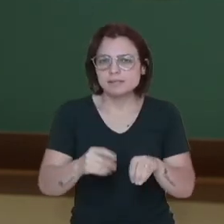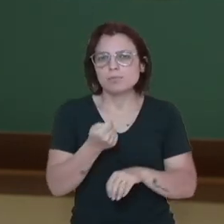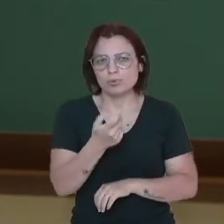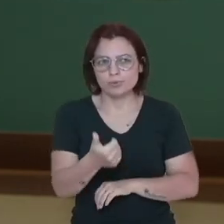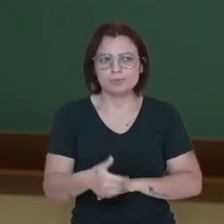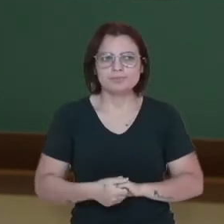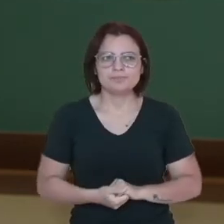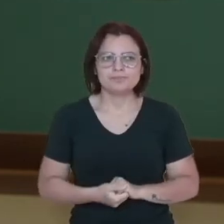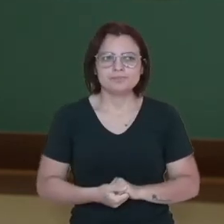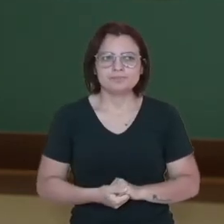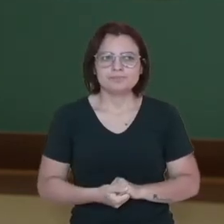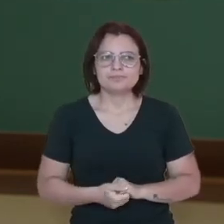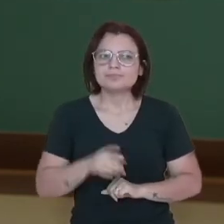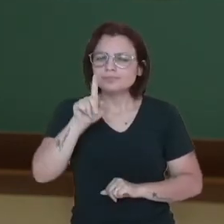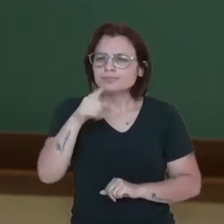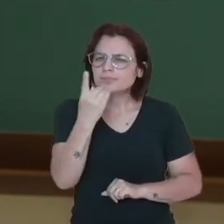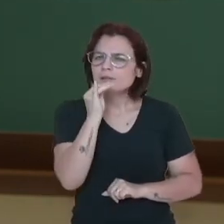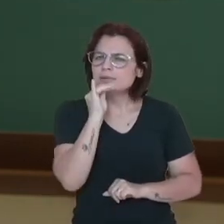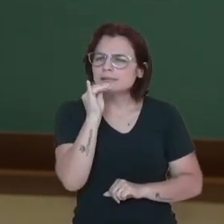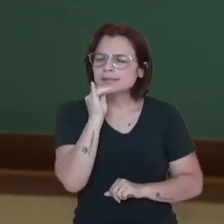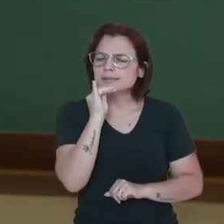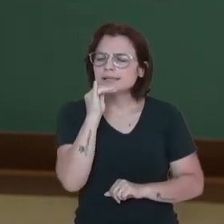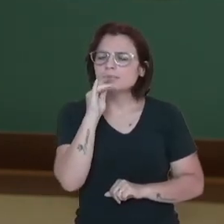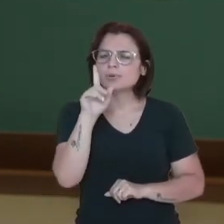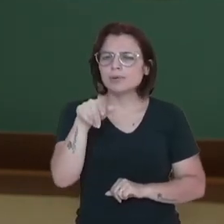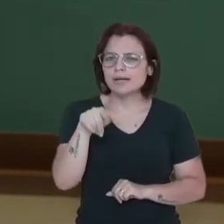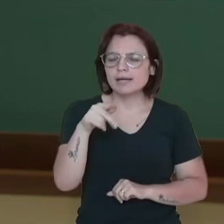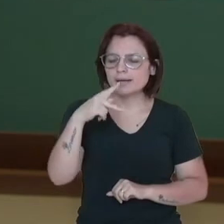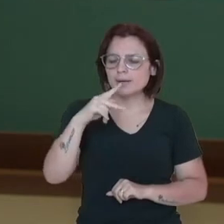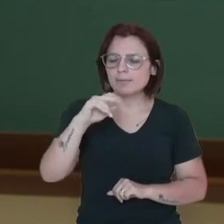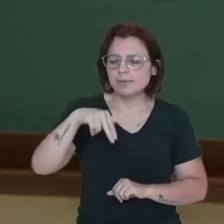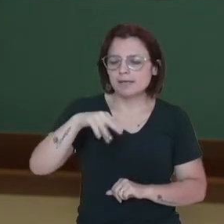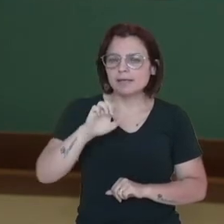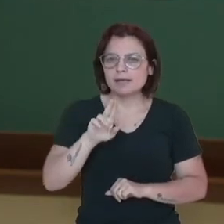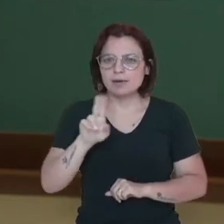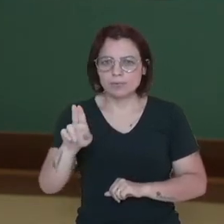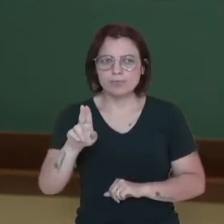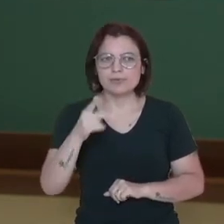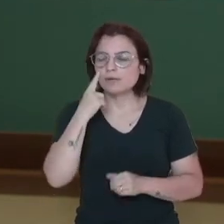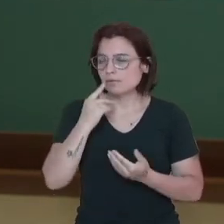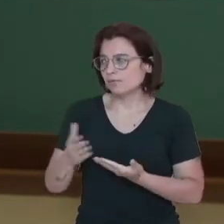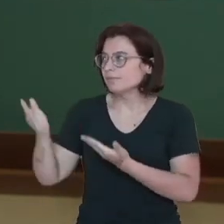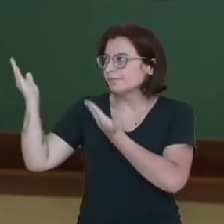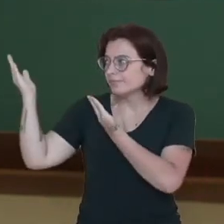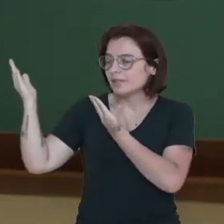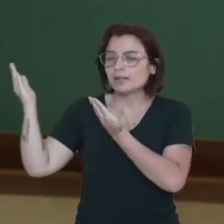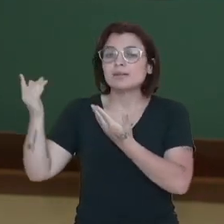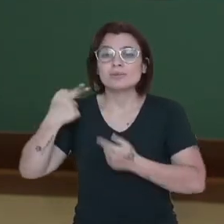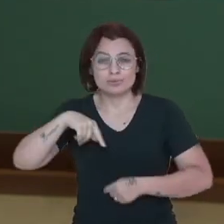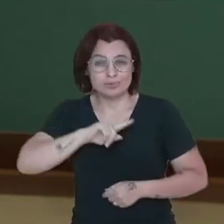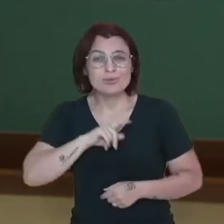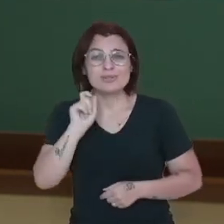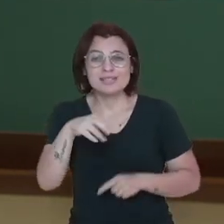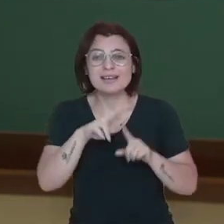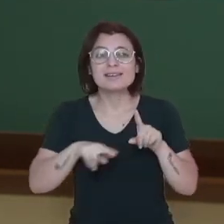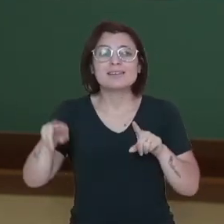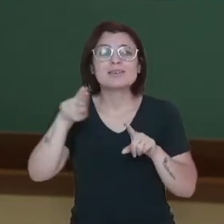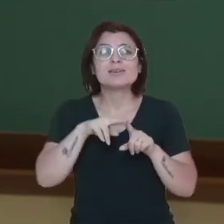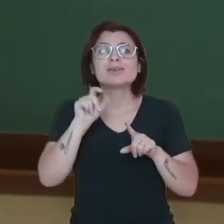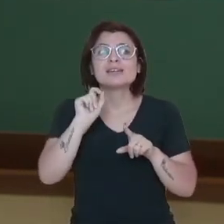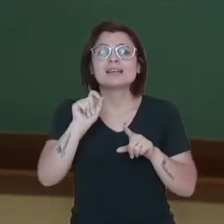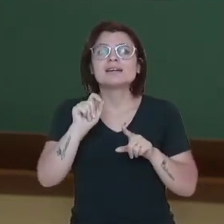Bem, um exemplo que nós podemos dar disso são os pneus que podem ser reutilizados para fazer, inclusive,